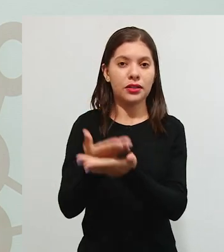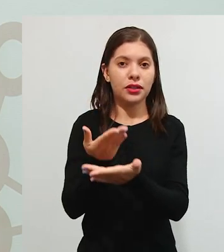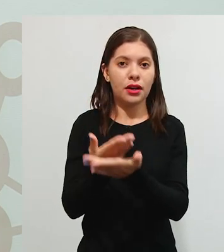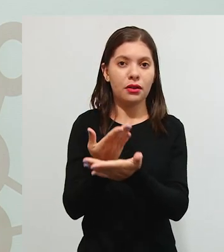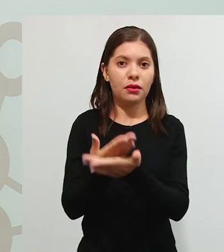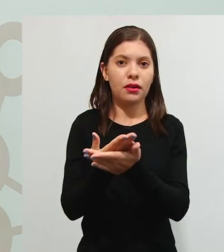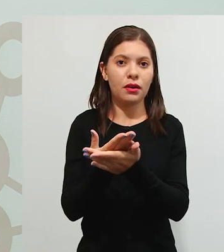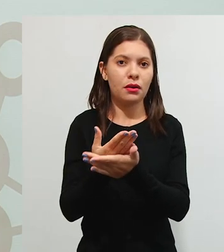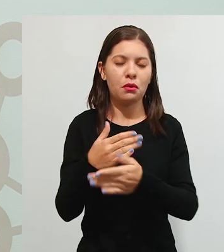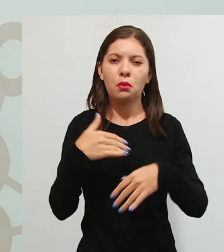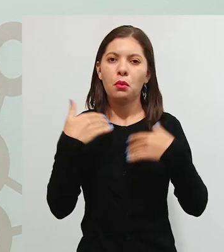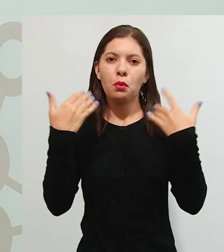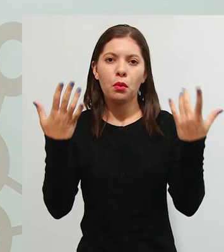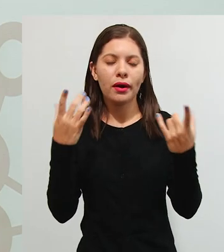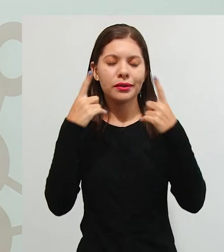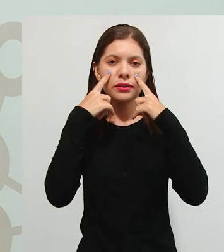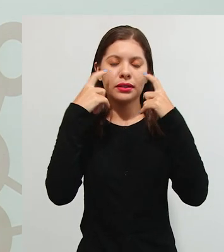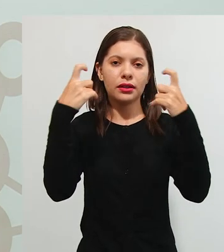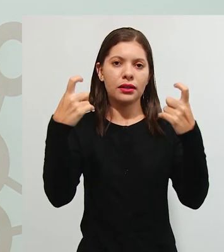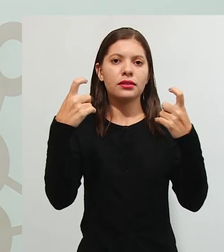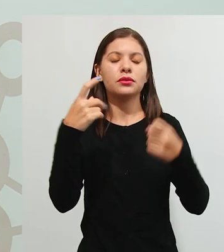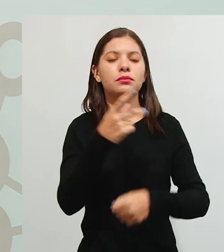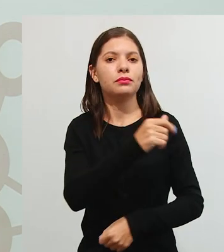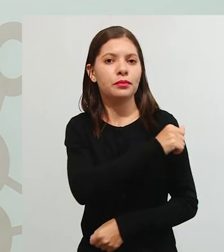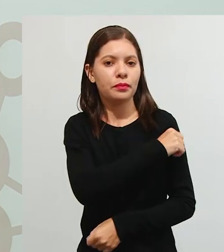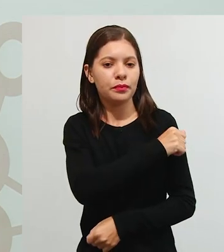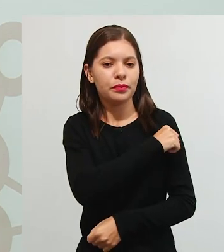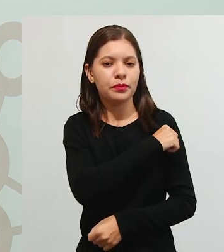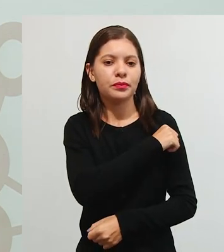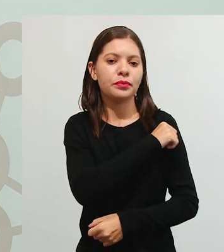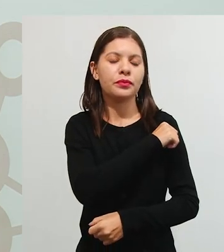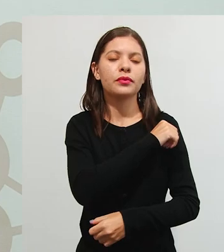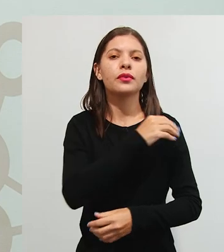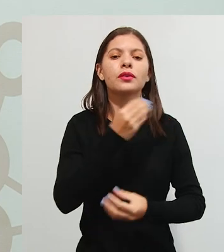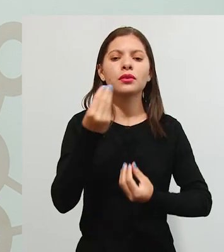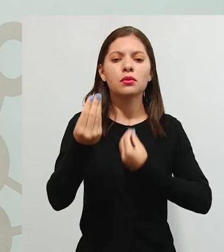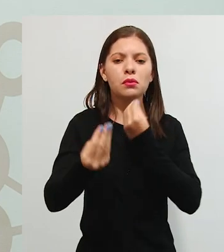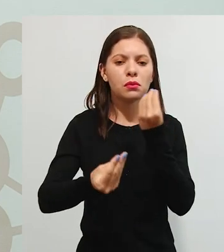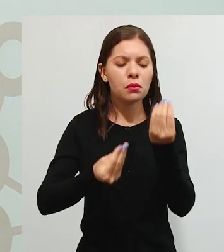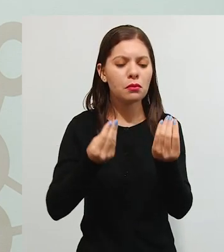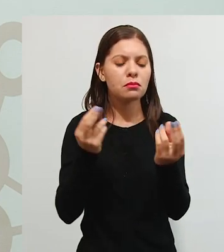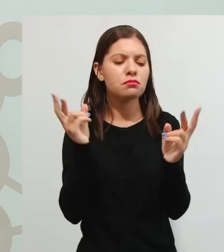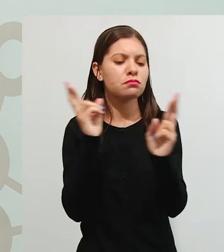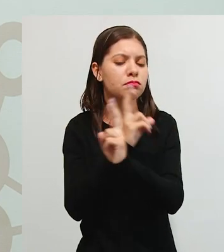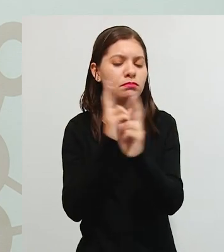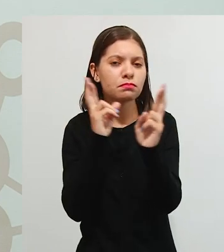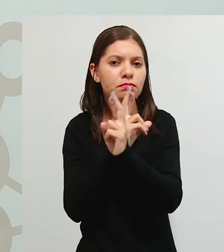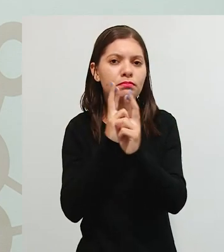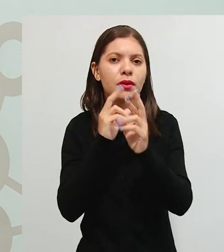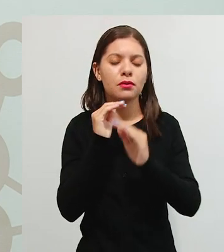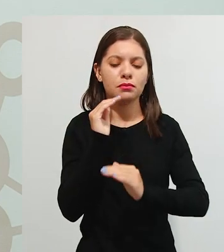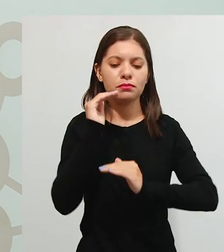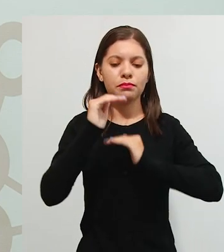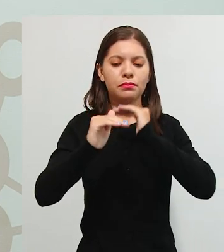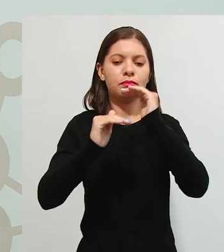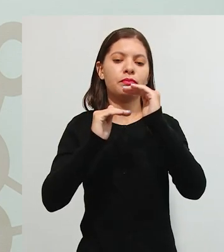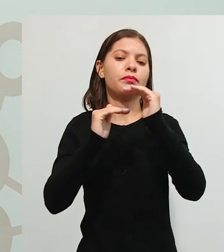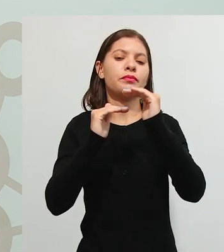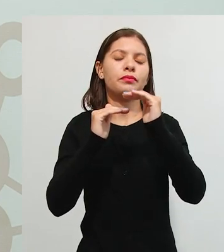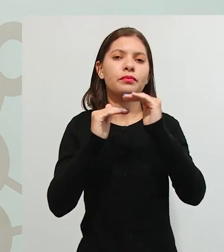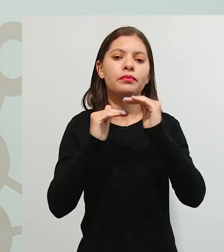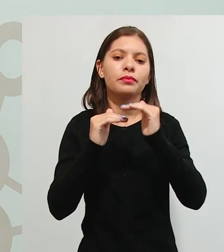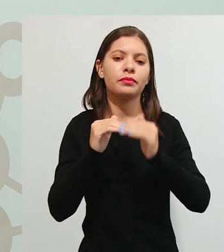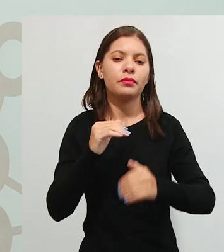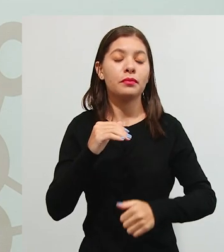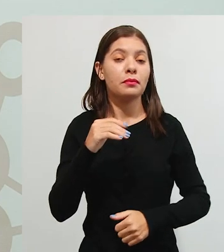reais interesses dos nossos estudantes. Como essa relação é construída para que faça